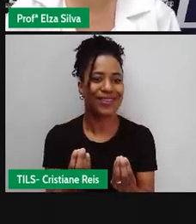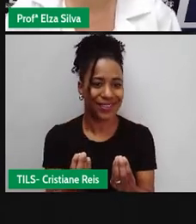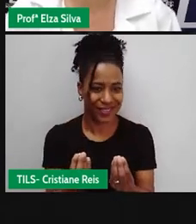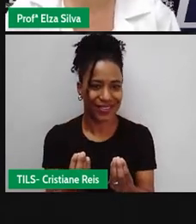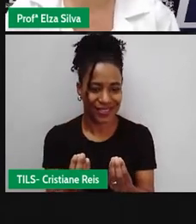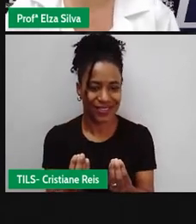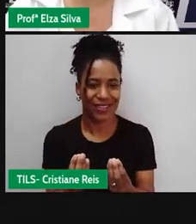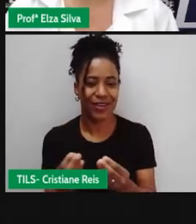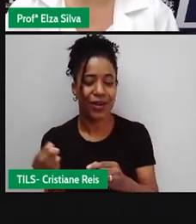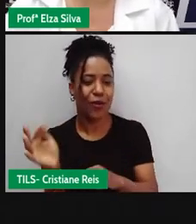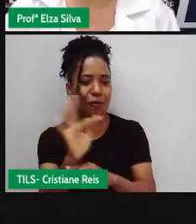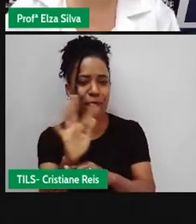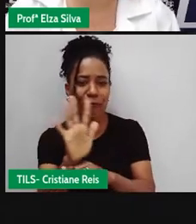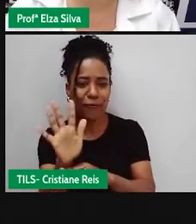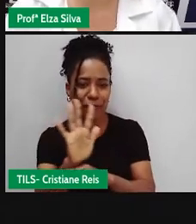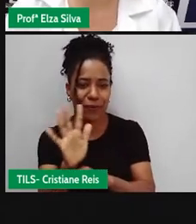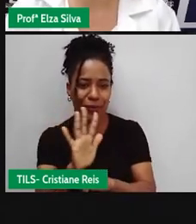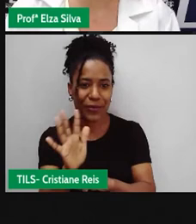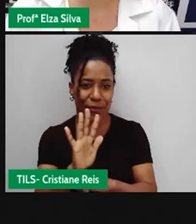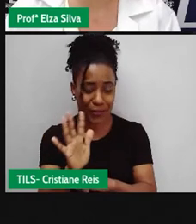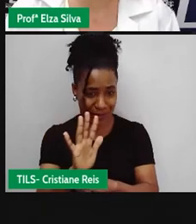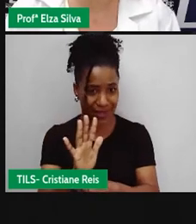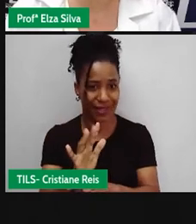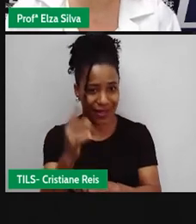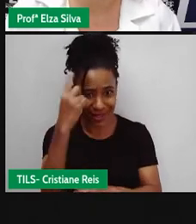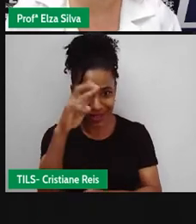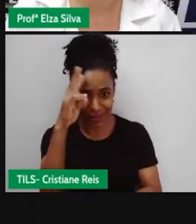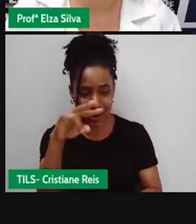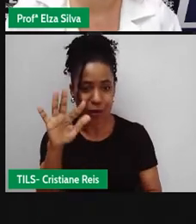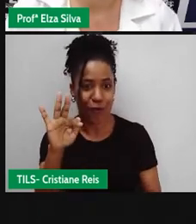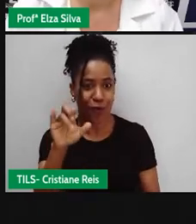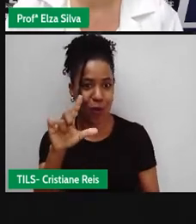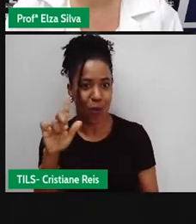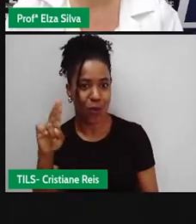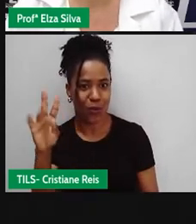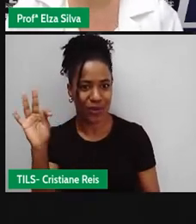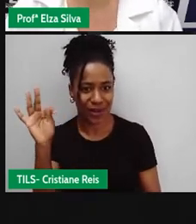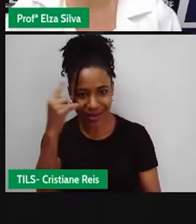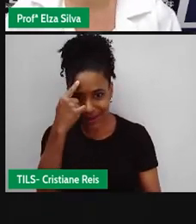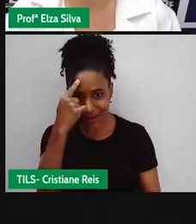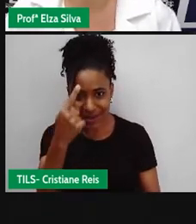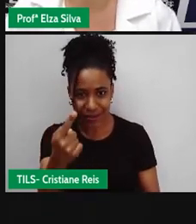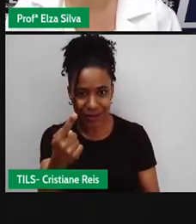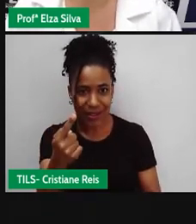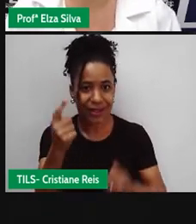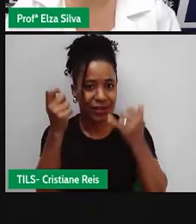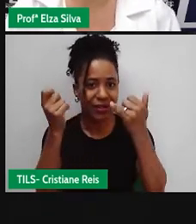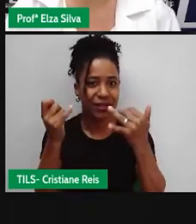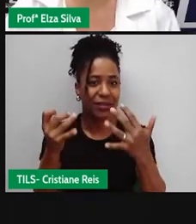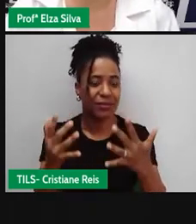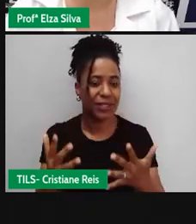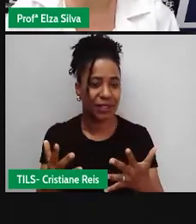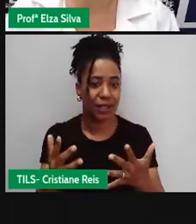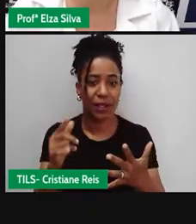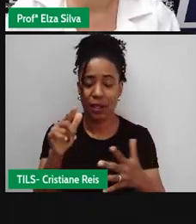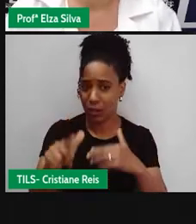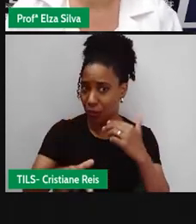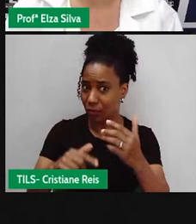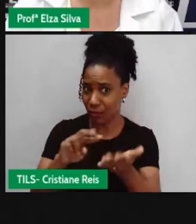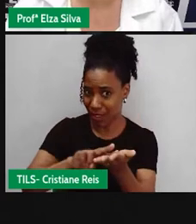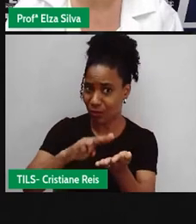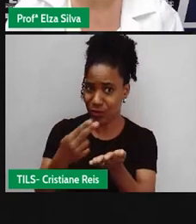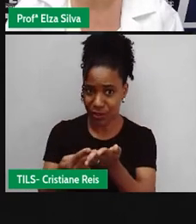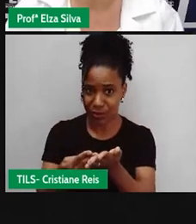Missão Impossível e Feito Full Low Que foi lançado em 2018 E ela diz em nossa língua que em uma tarefa perigosa